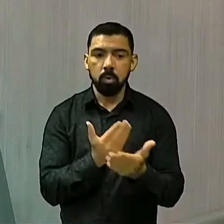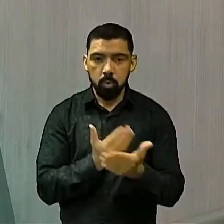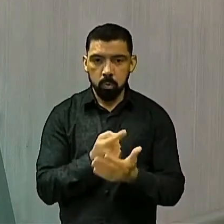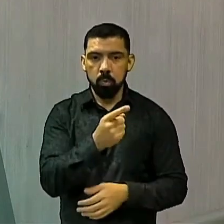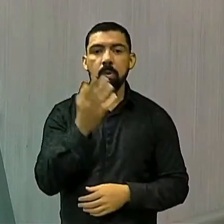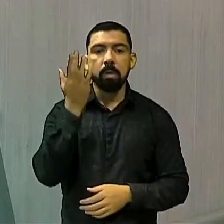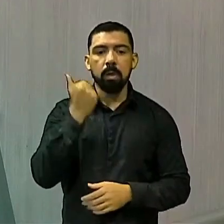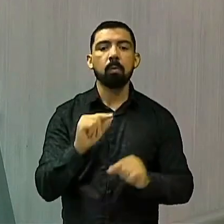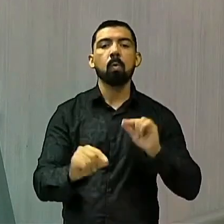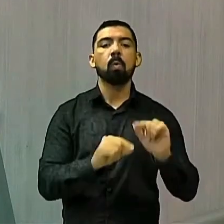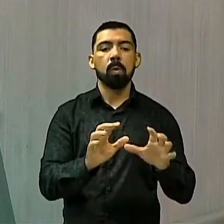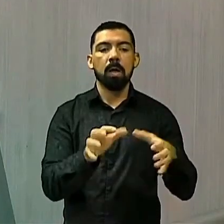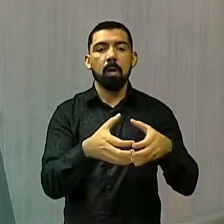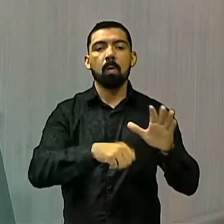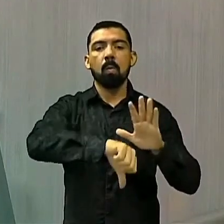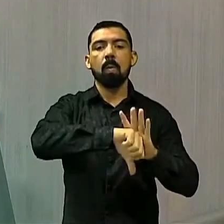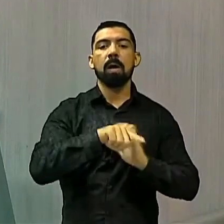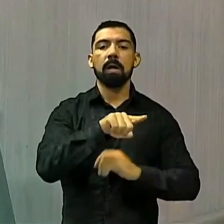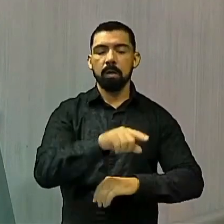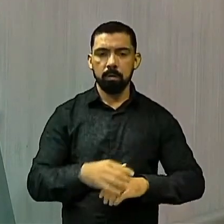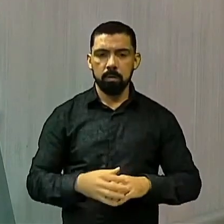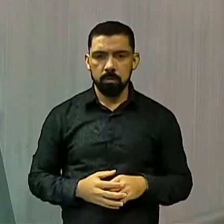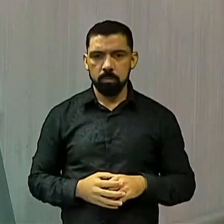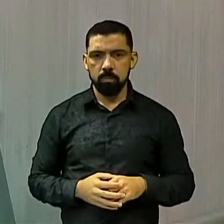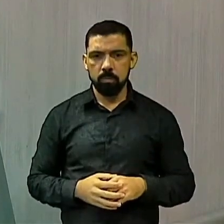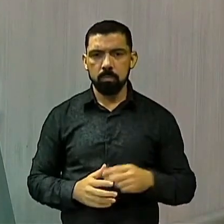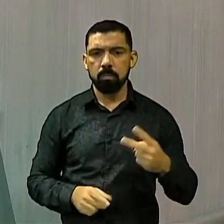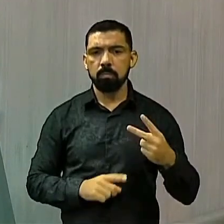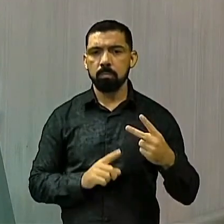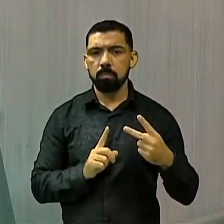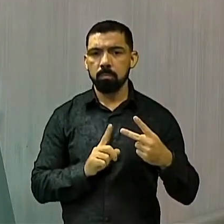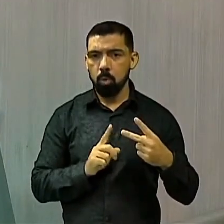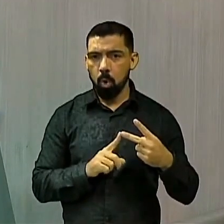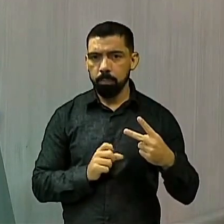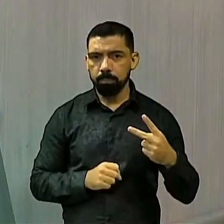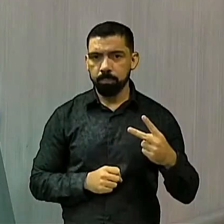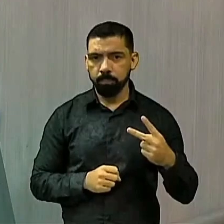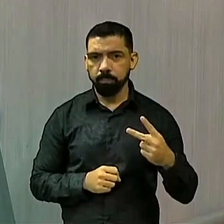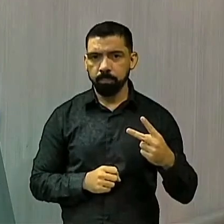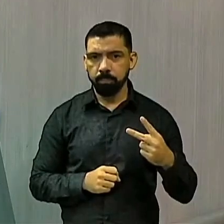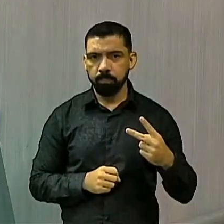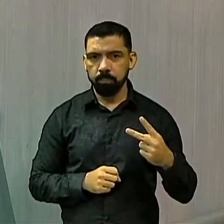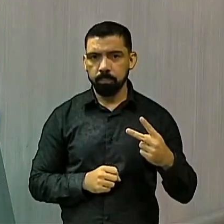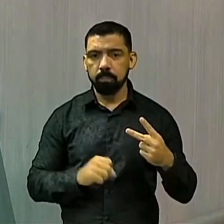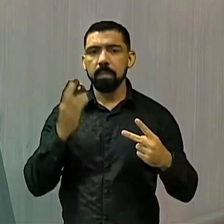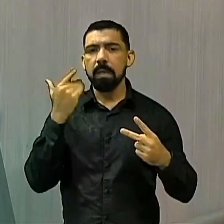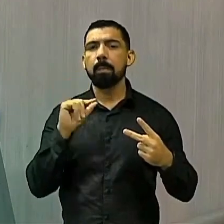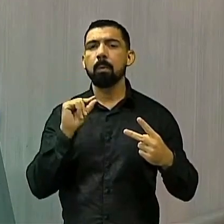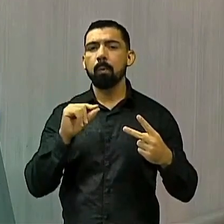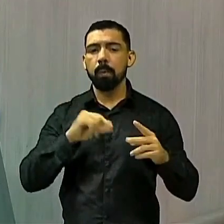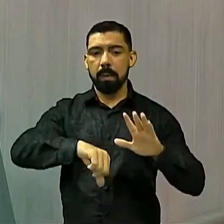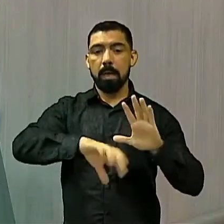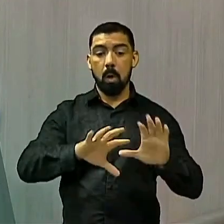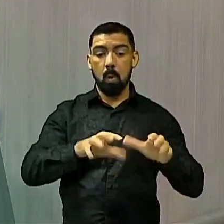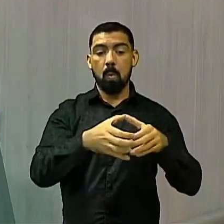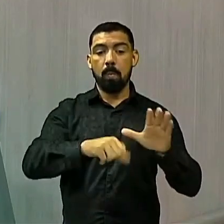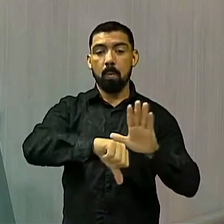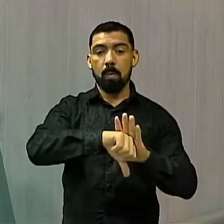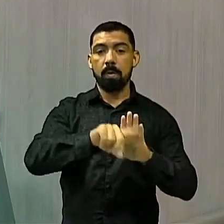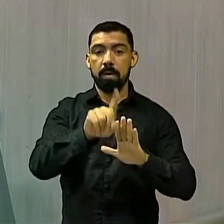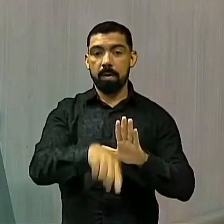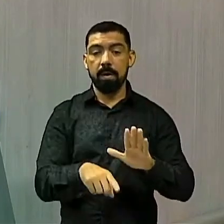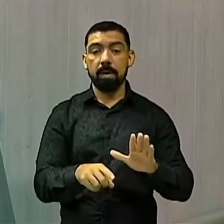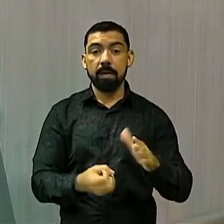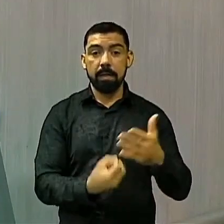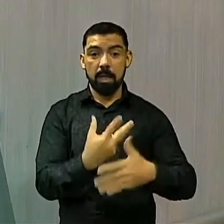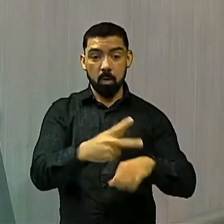saber o que é uma quadrilha. Dois. Sabe o que é quadrilha? É montar um gabinete